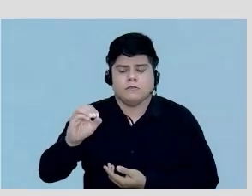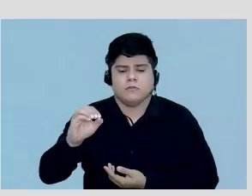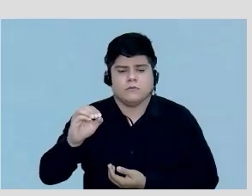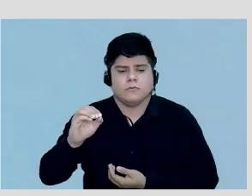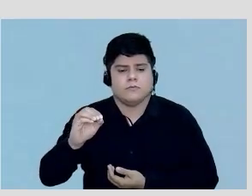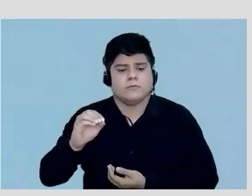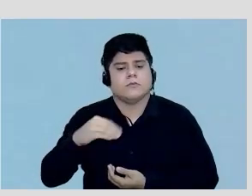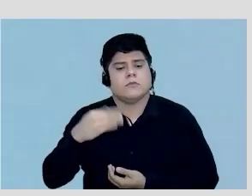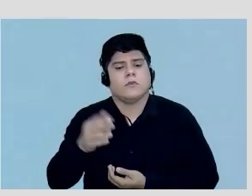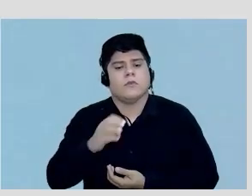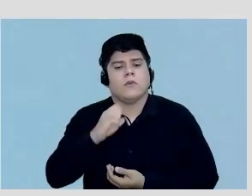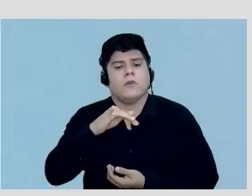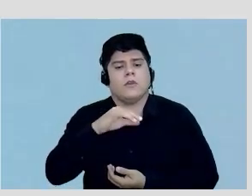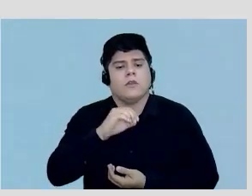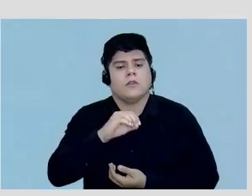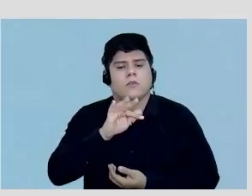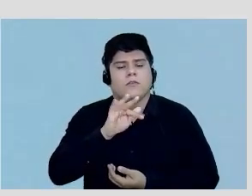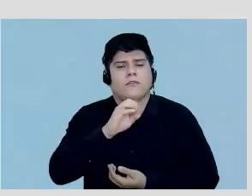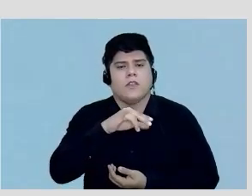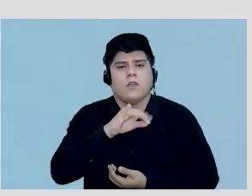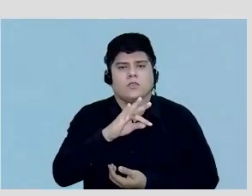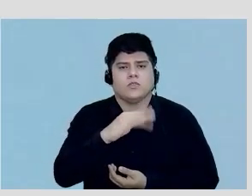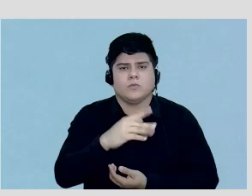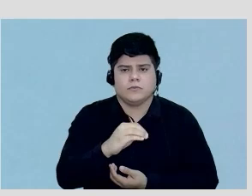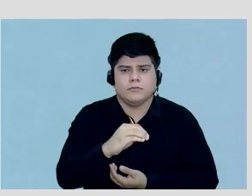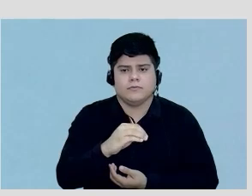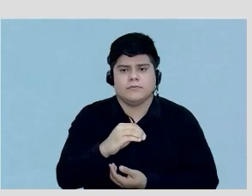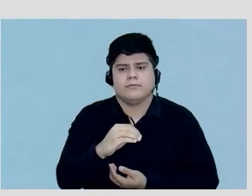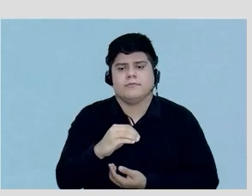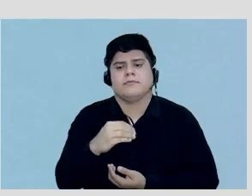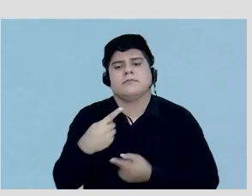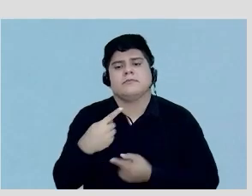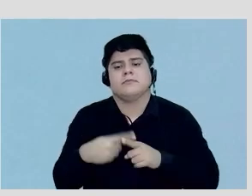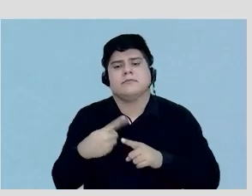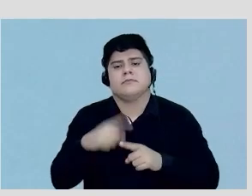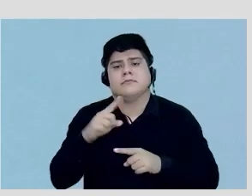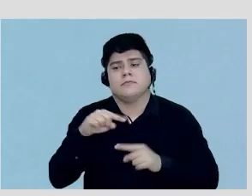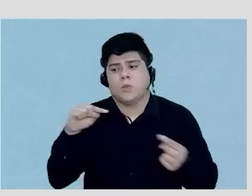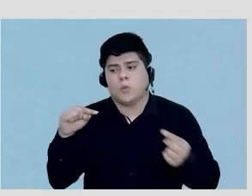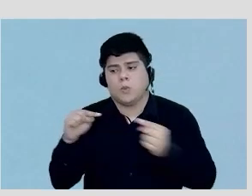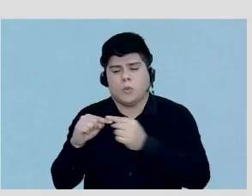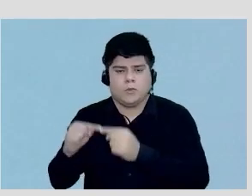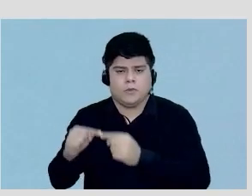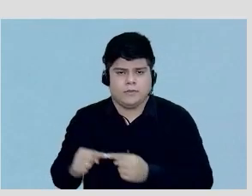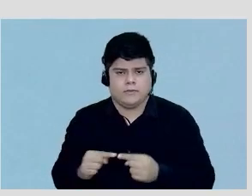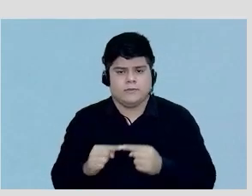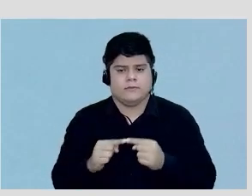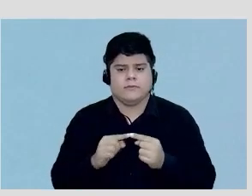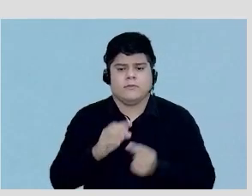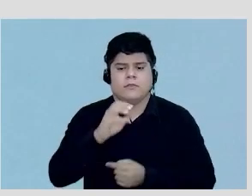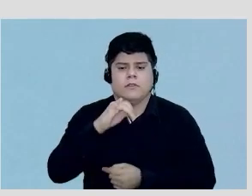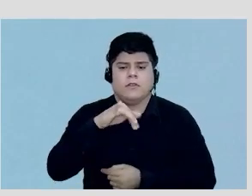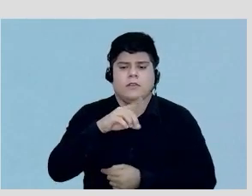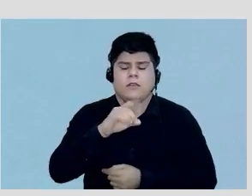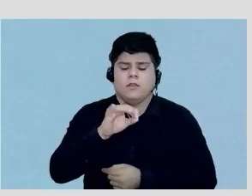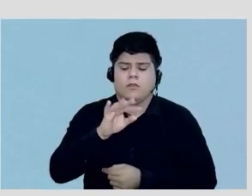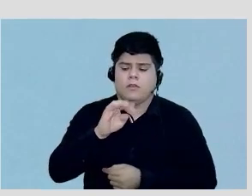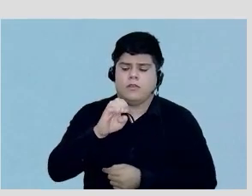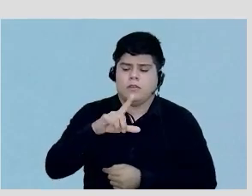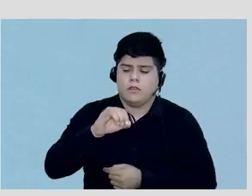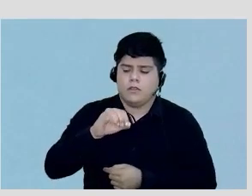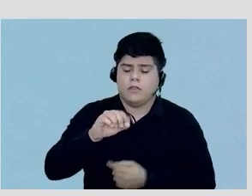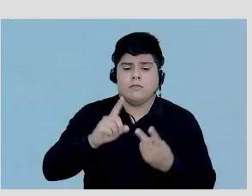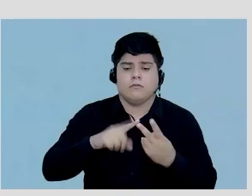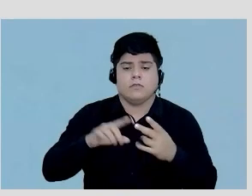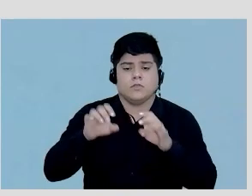endofenótipos então isso é por quê? porque é uma combinação desde o endotélio passando por